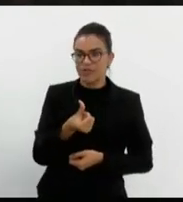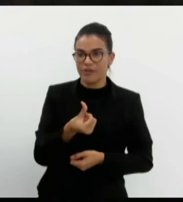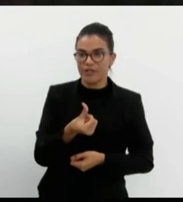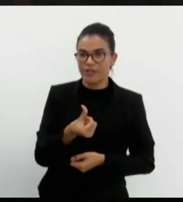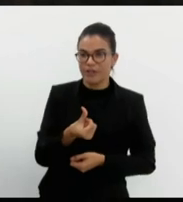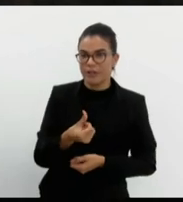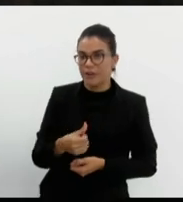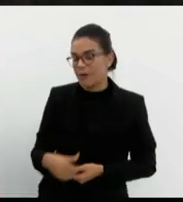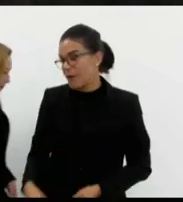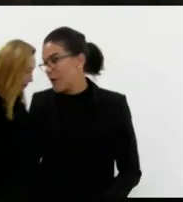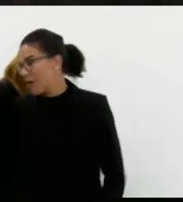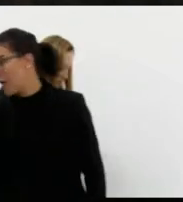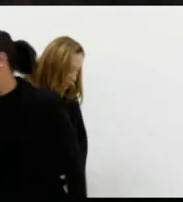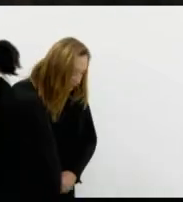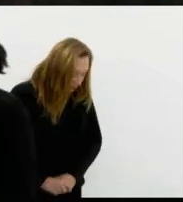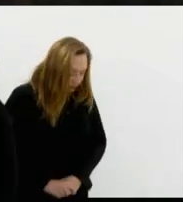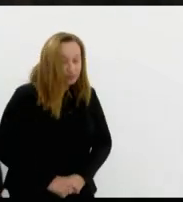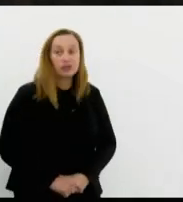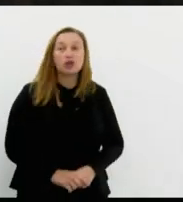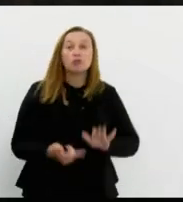E, diante desse quadro,